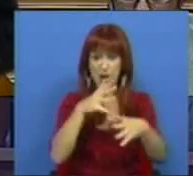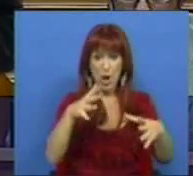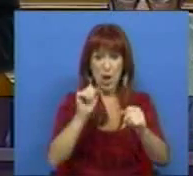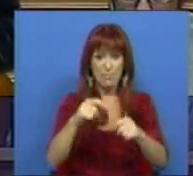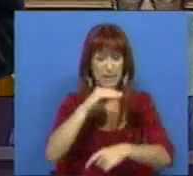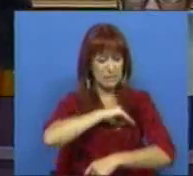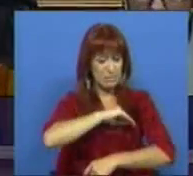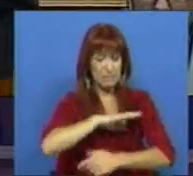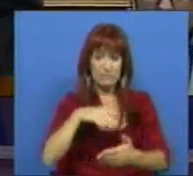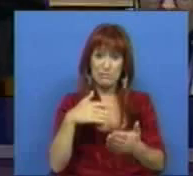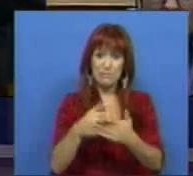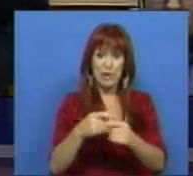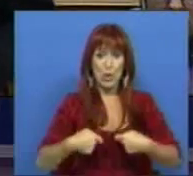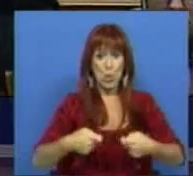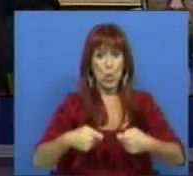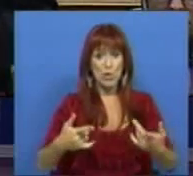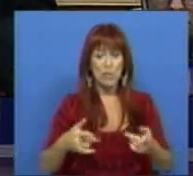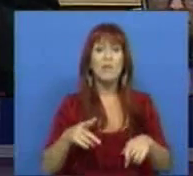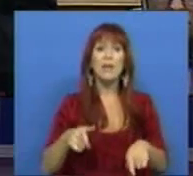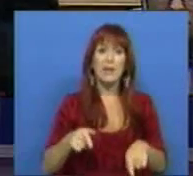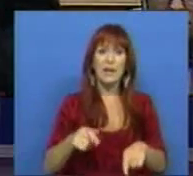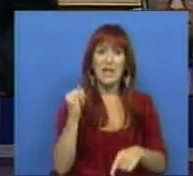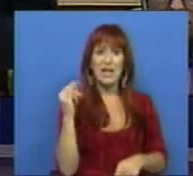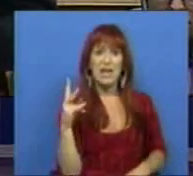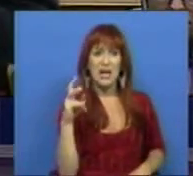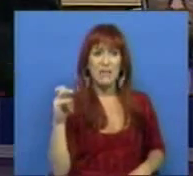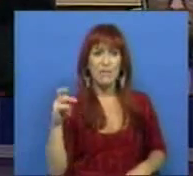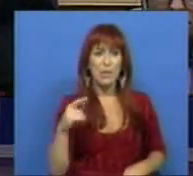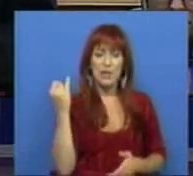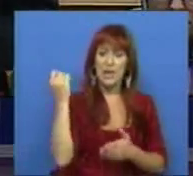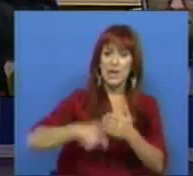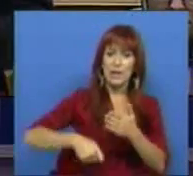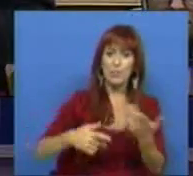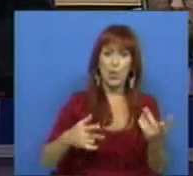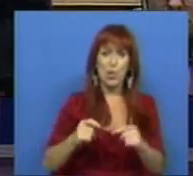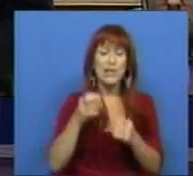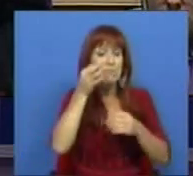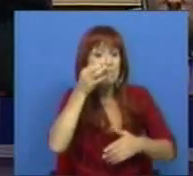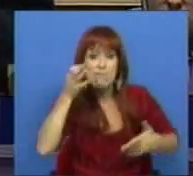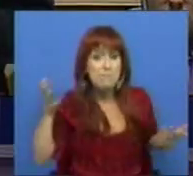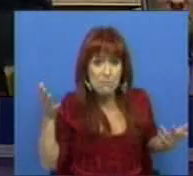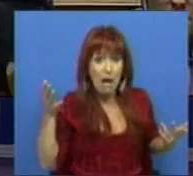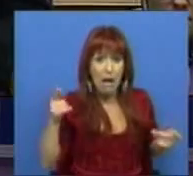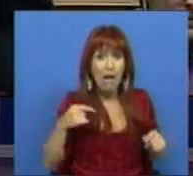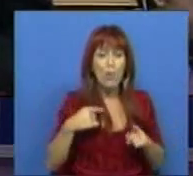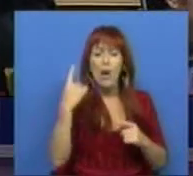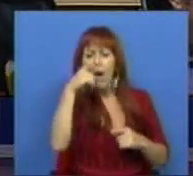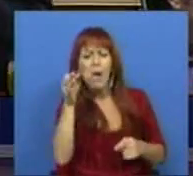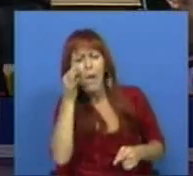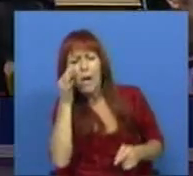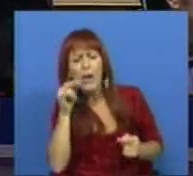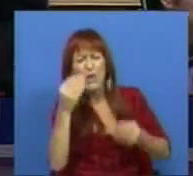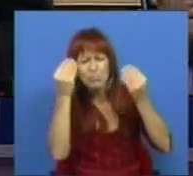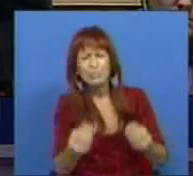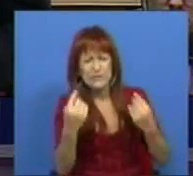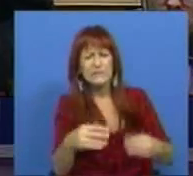parte do seu rendimento ao consumo. E, portanto, o IVA, sendo um imposto invisível, é a face invisível da